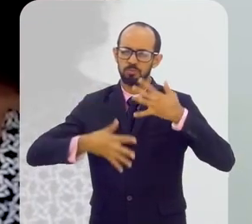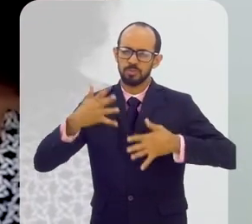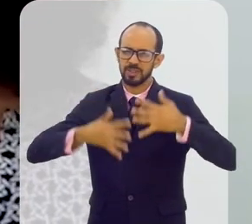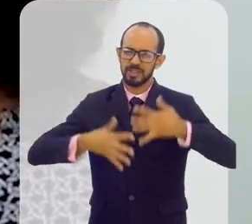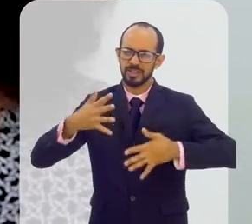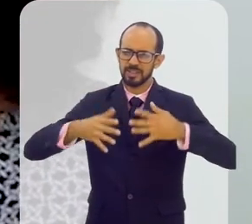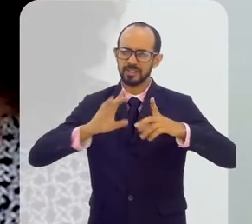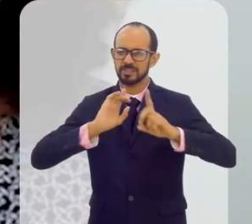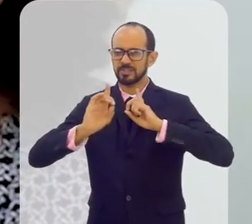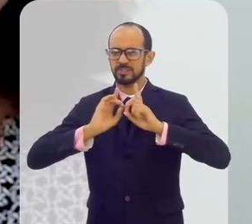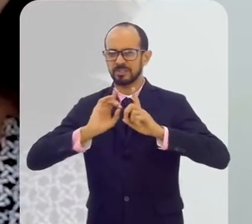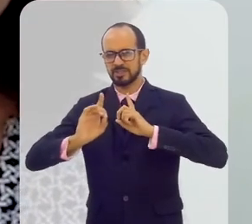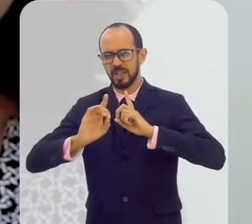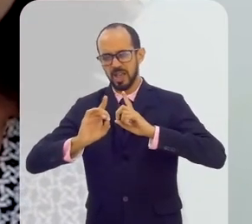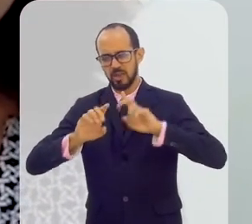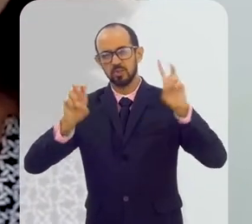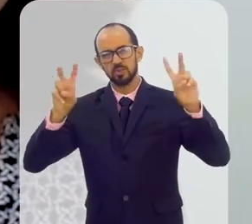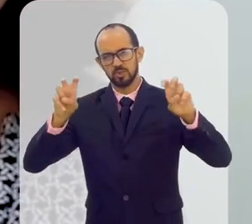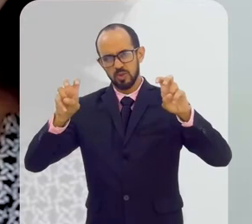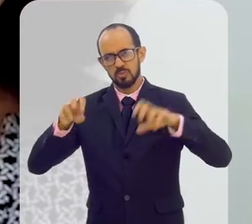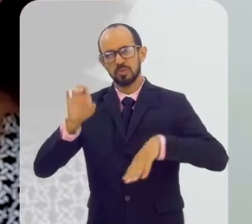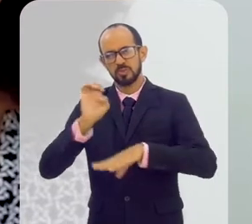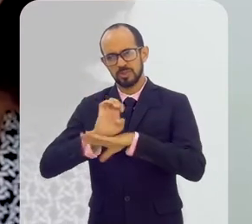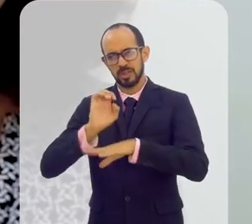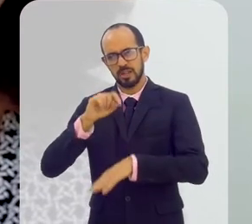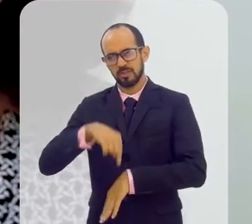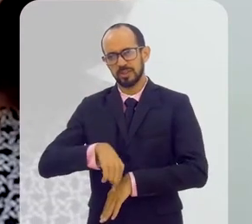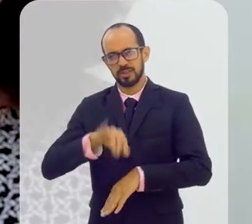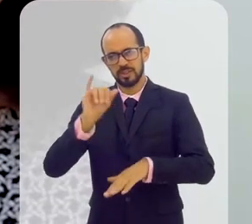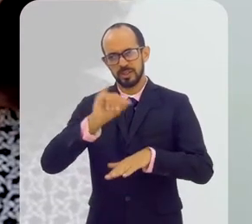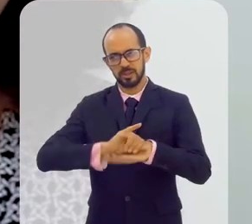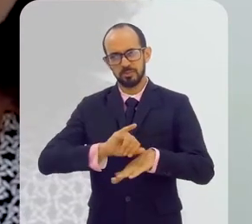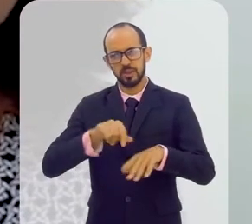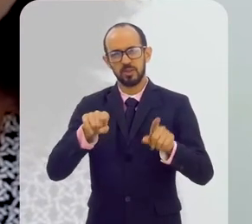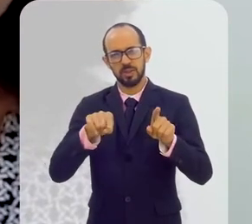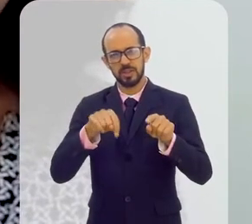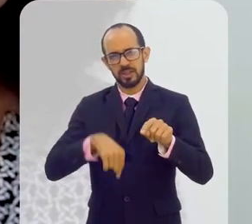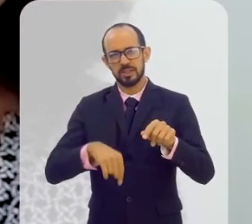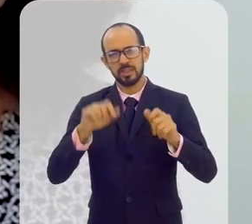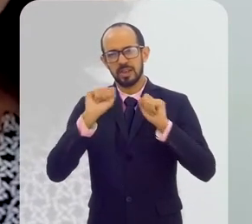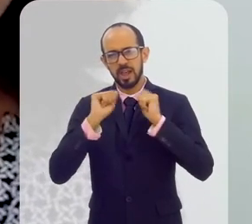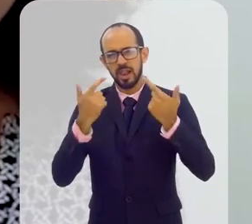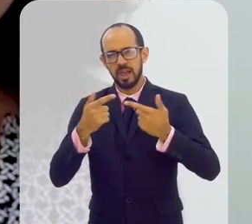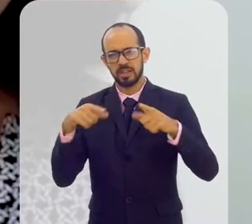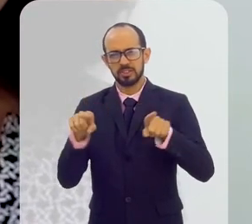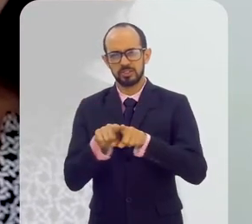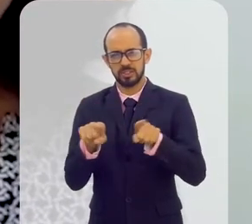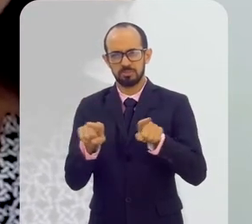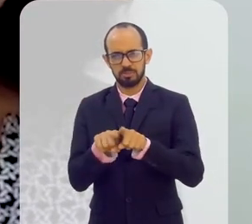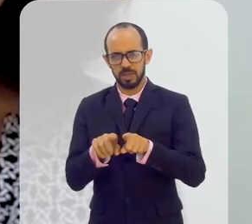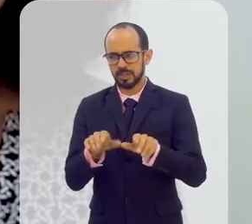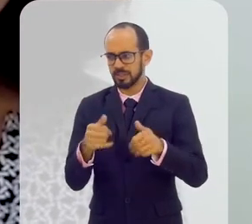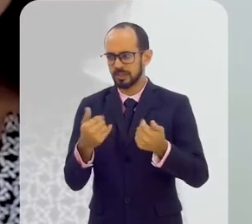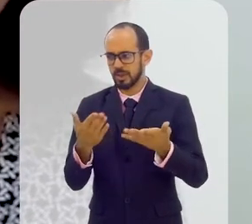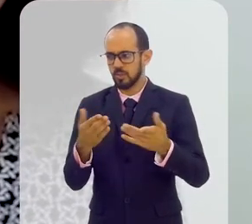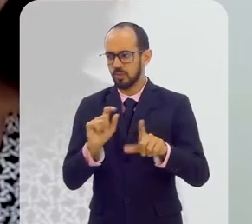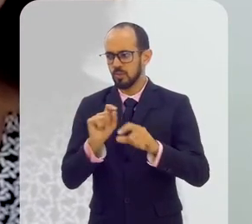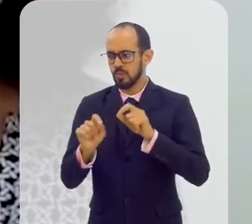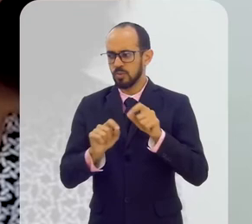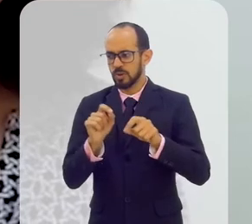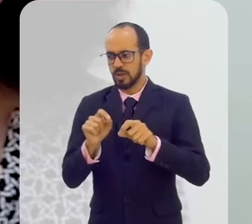impeditivo desse diálogo permanente por isso haver sobre o estado aqui na capital, aqui no parlamento